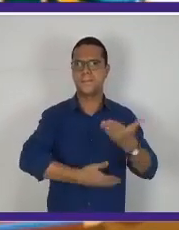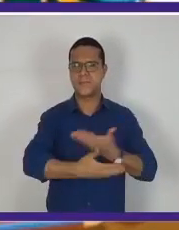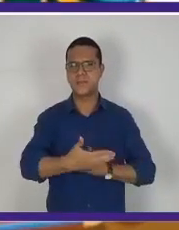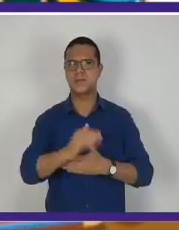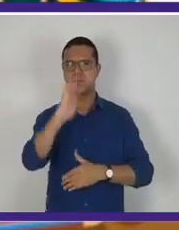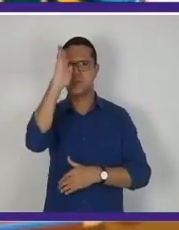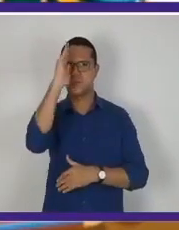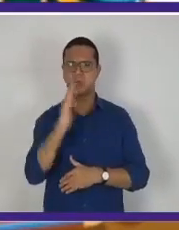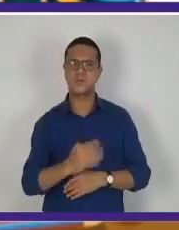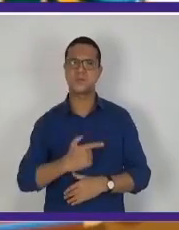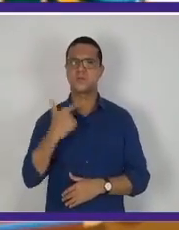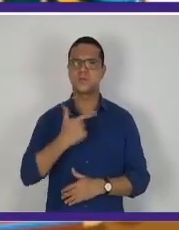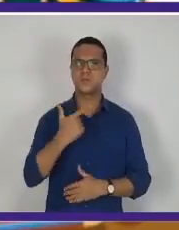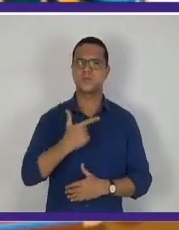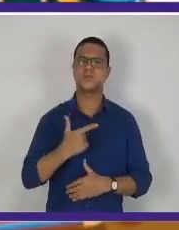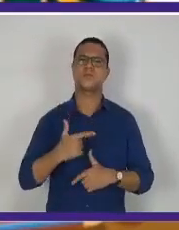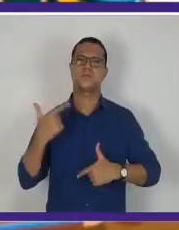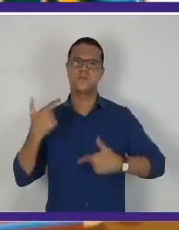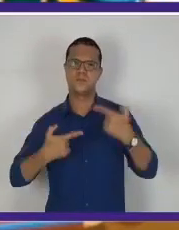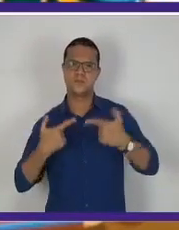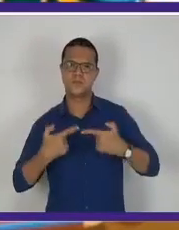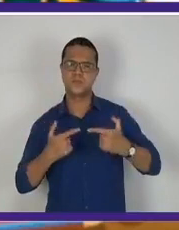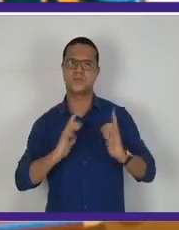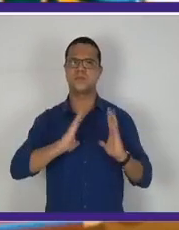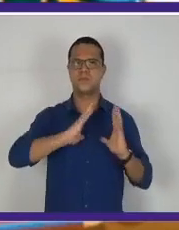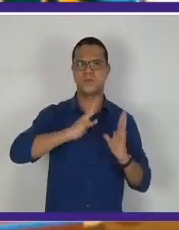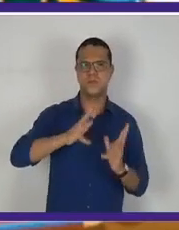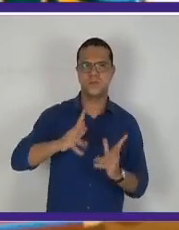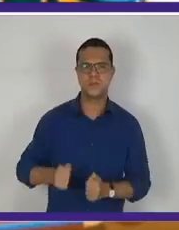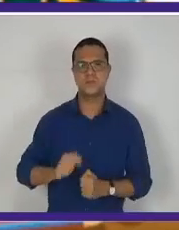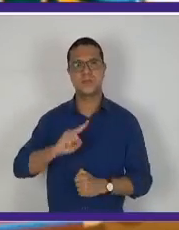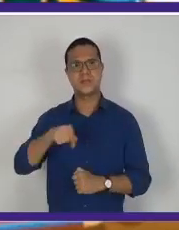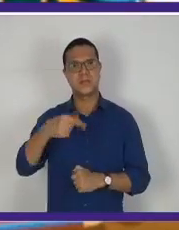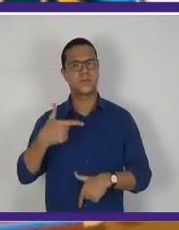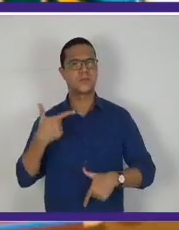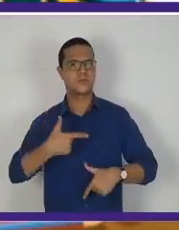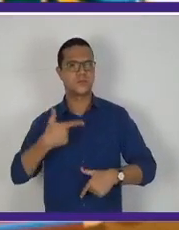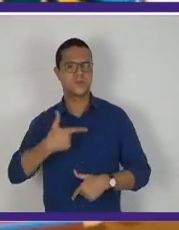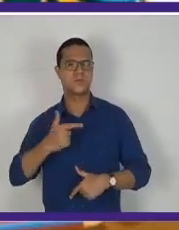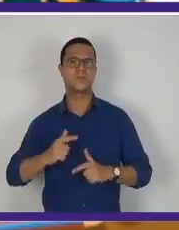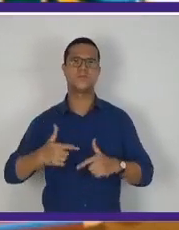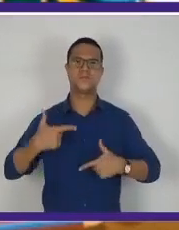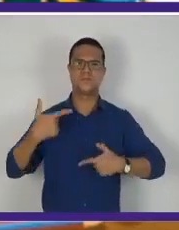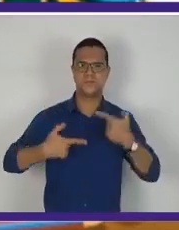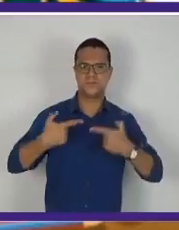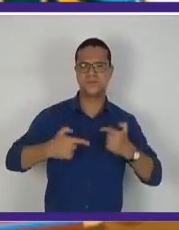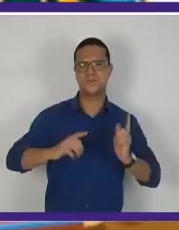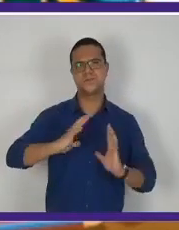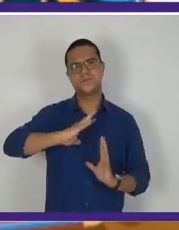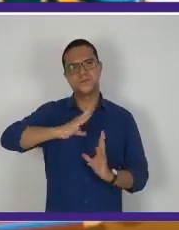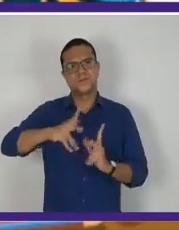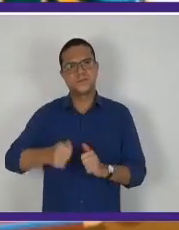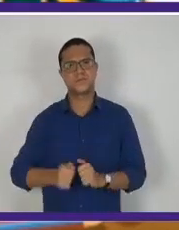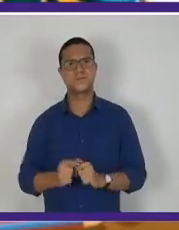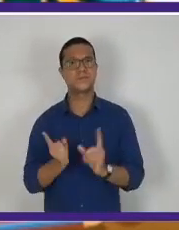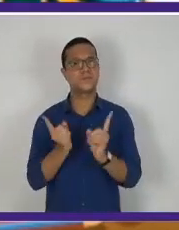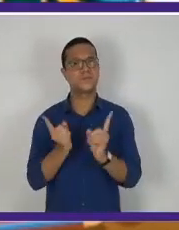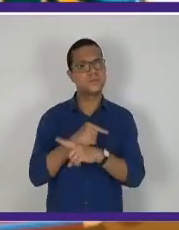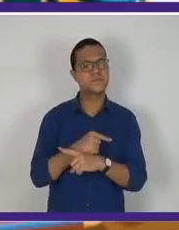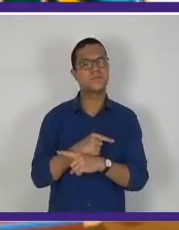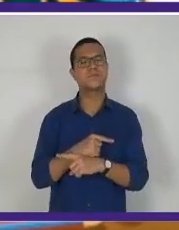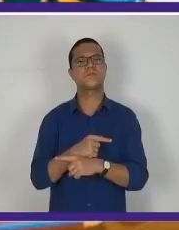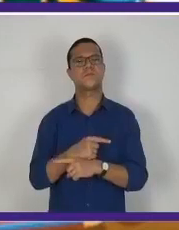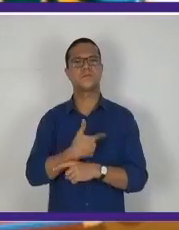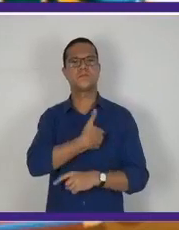na Segunda Guerra Mundial. Depois da Segunda Guerra Mundial, a oposição a Getúlio Vargas